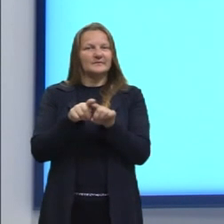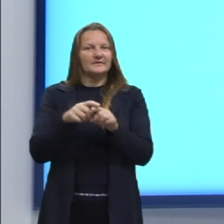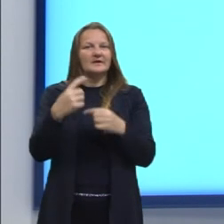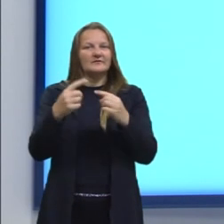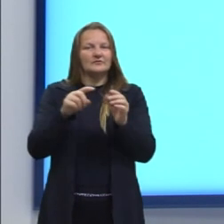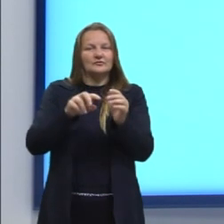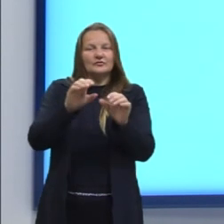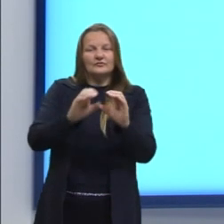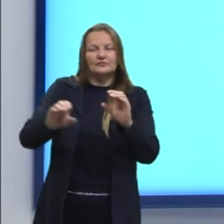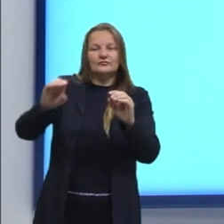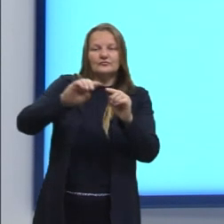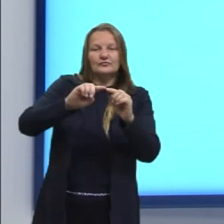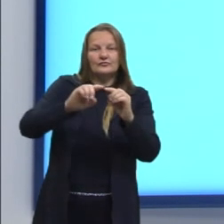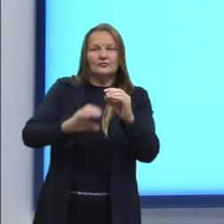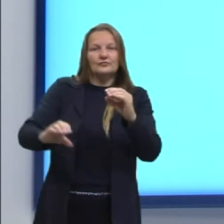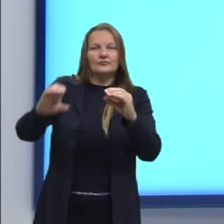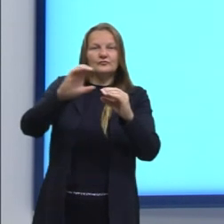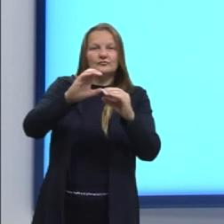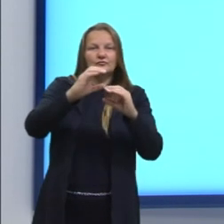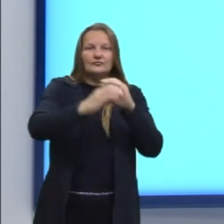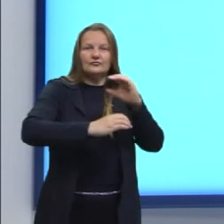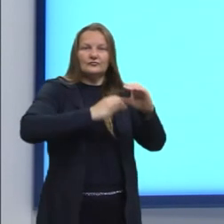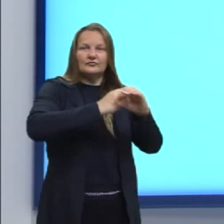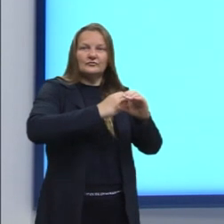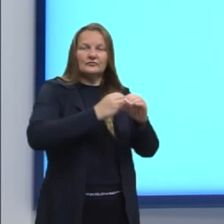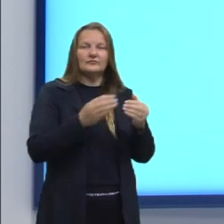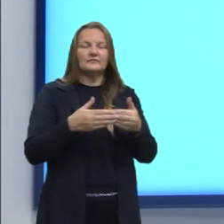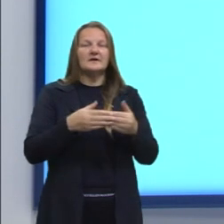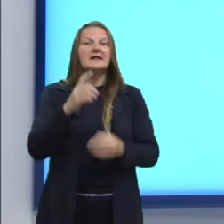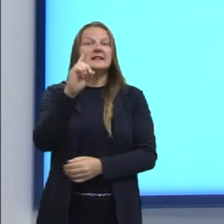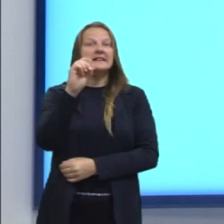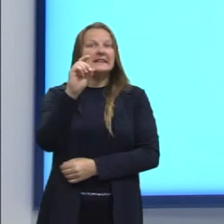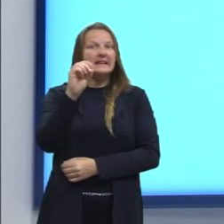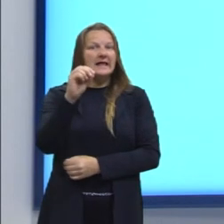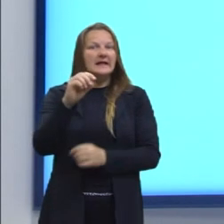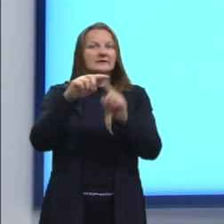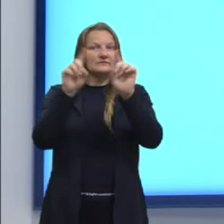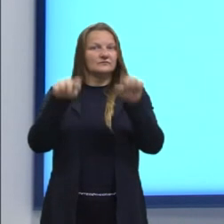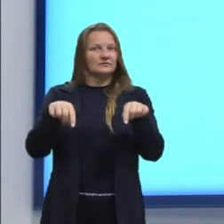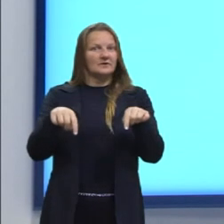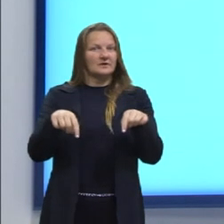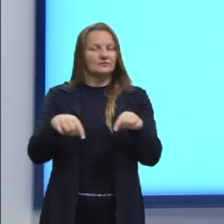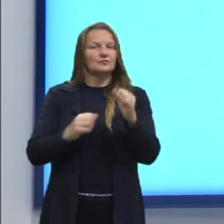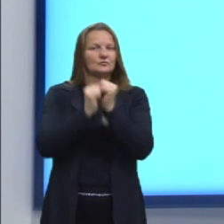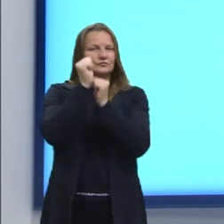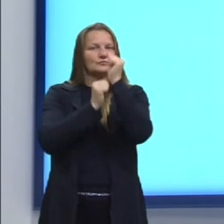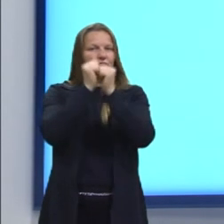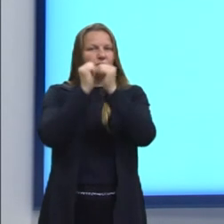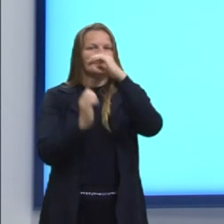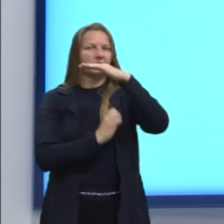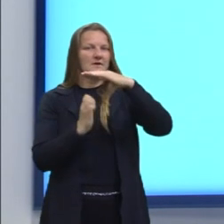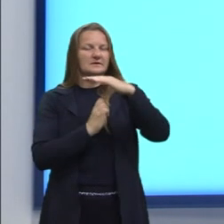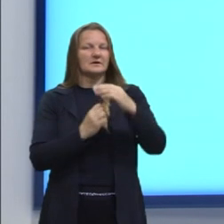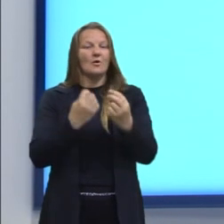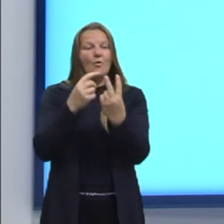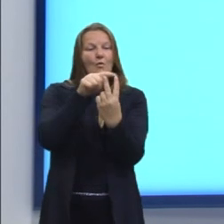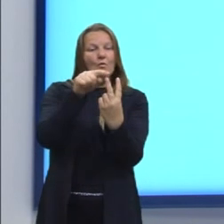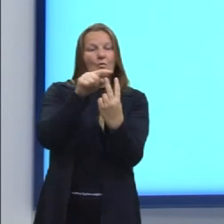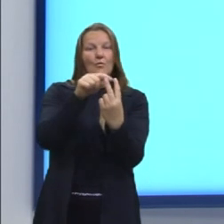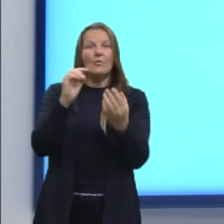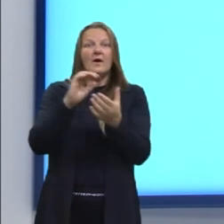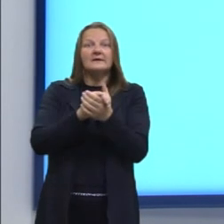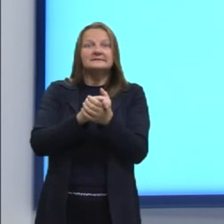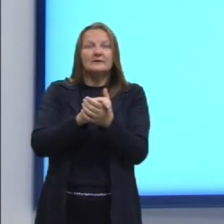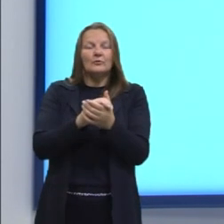ciclo se fecha. Dez funcionários de uma empresa, entre eles um casal, participarão de um